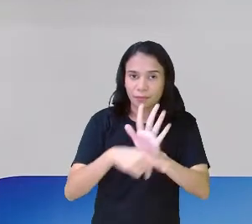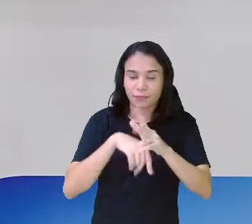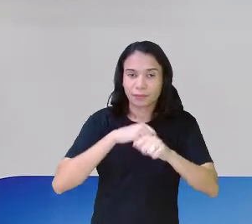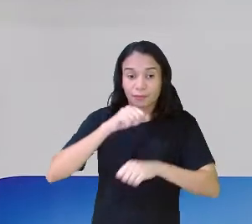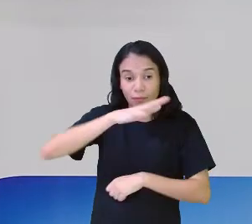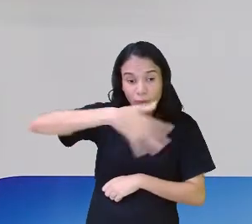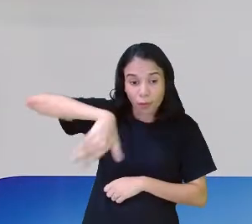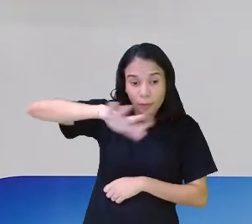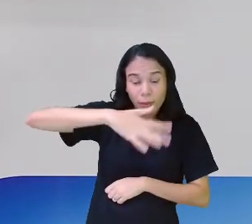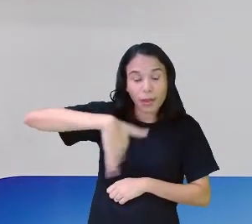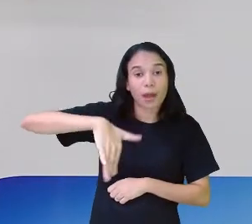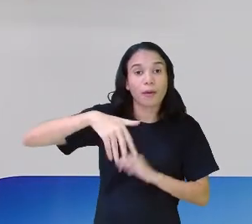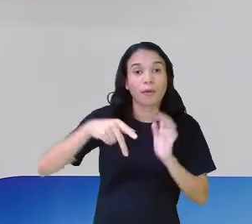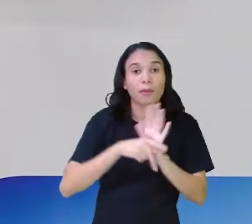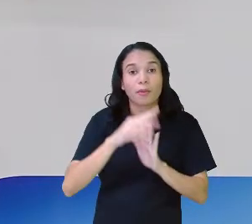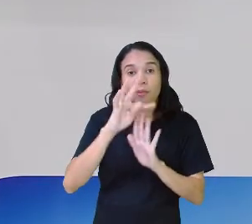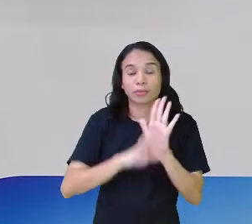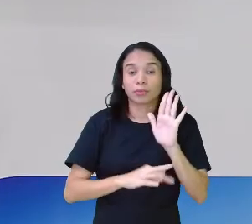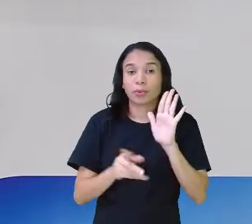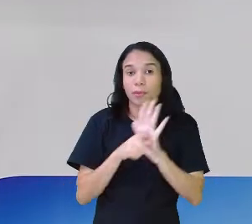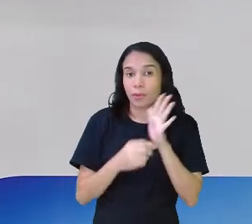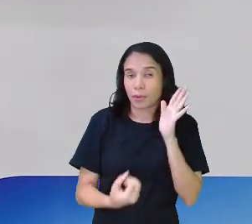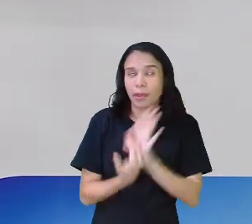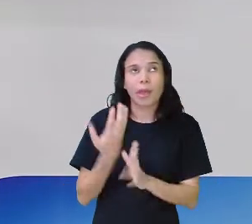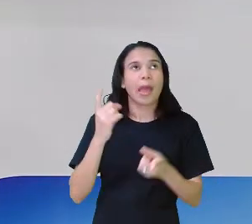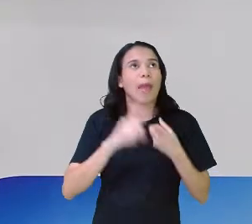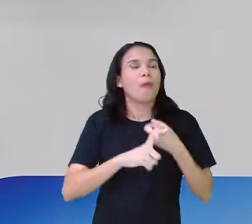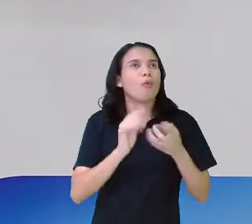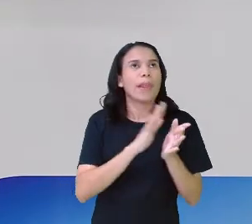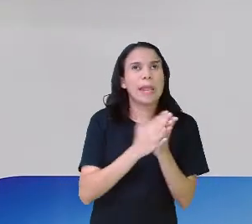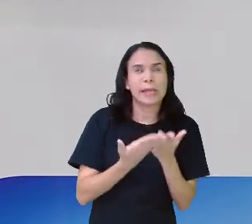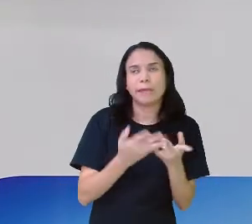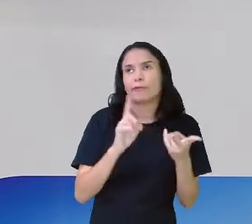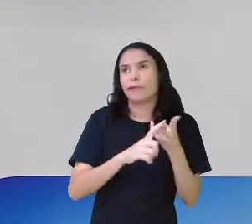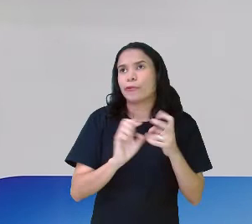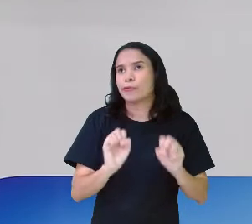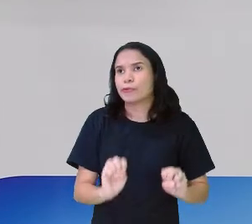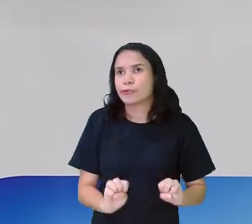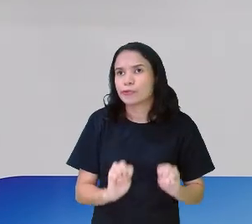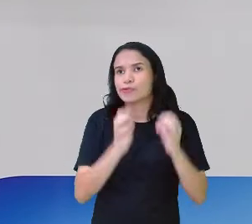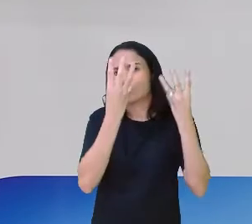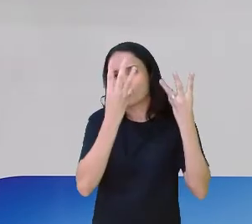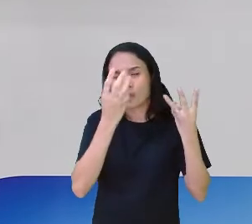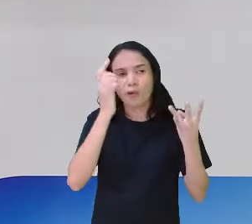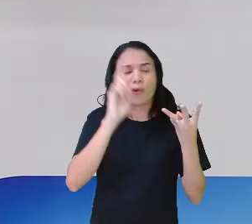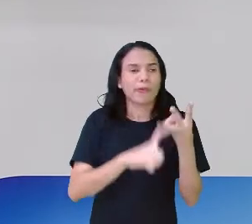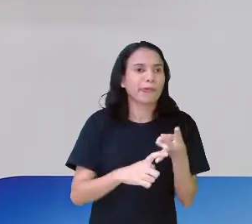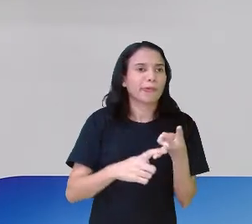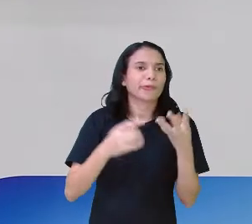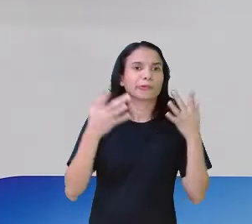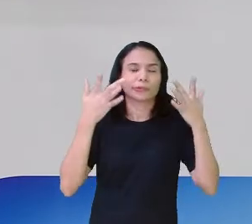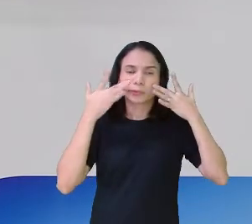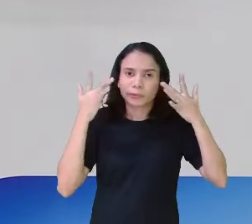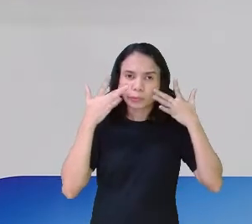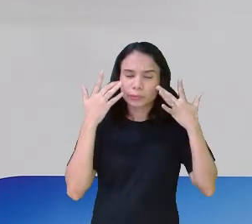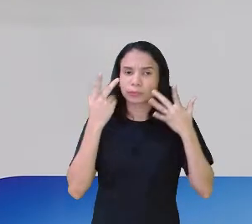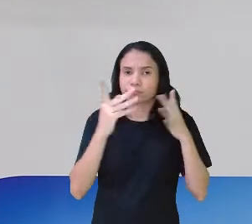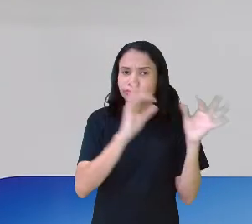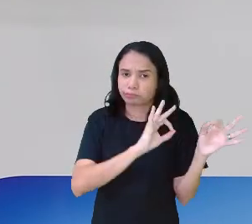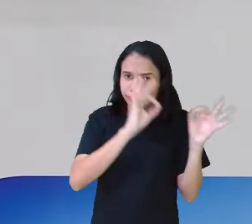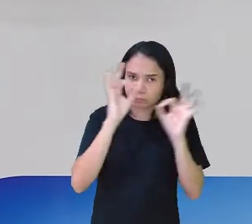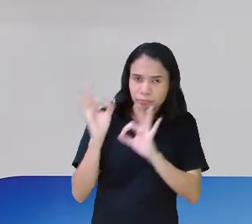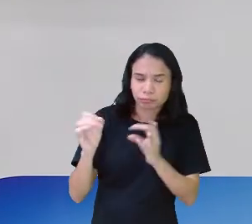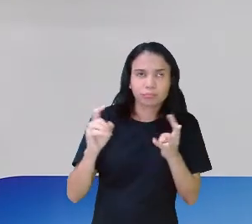público a obra que você quer falar. Seja um livro, um show que você assistiu, uma peça que você assistiu no